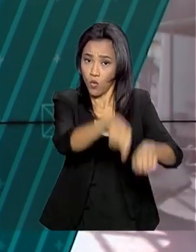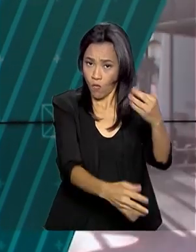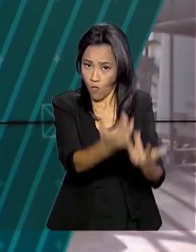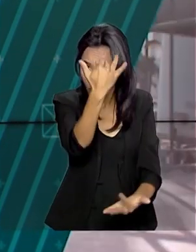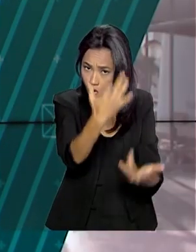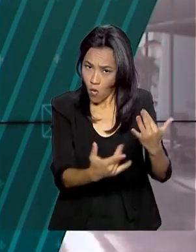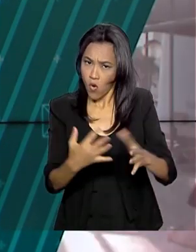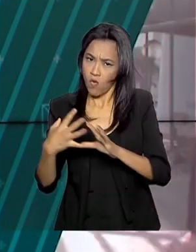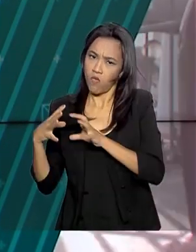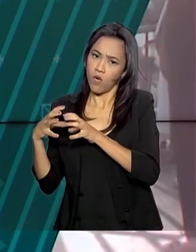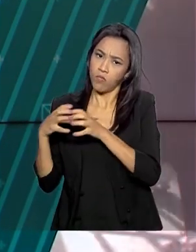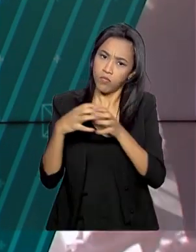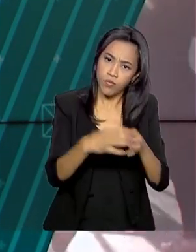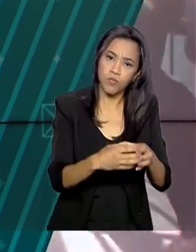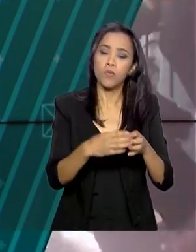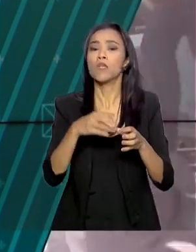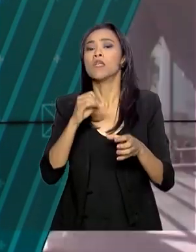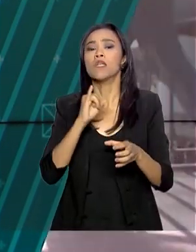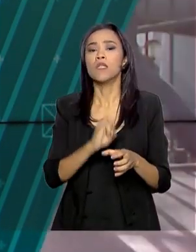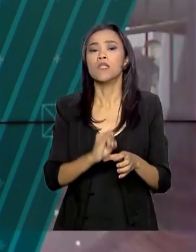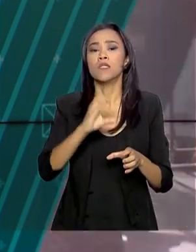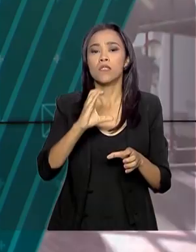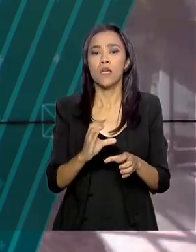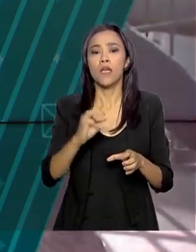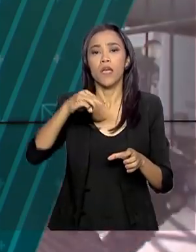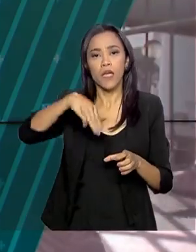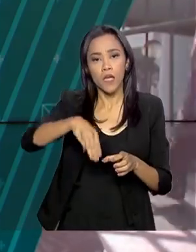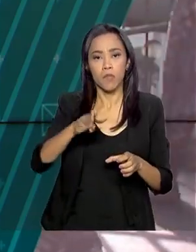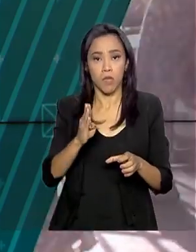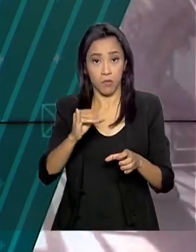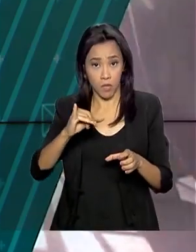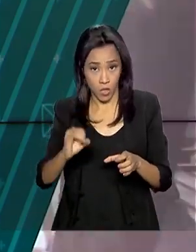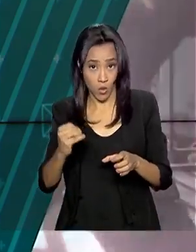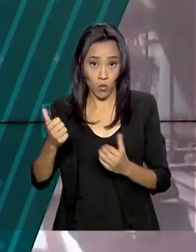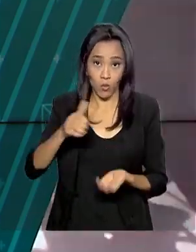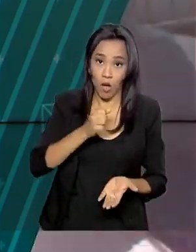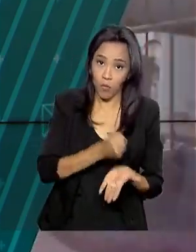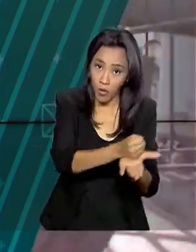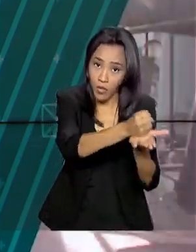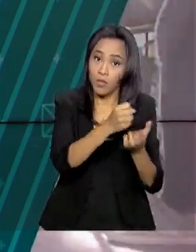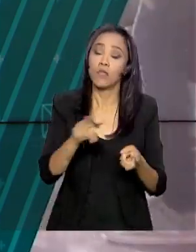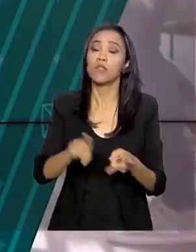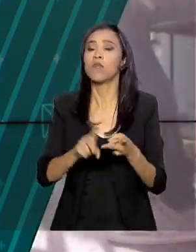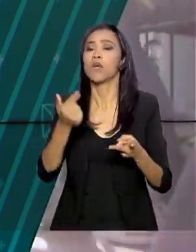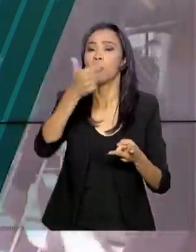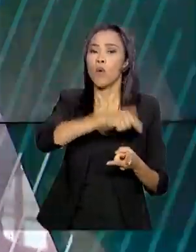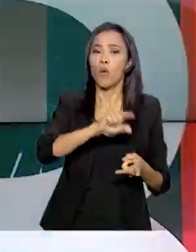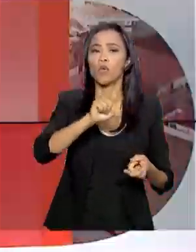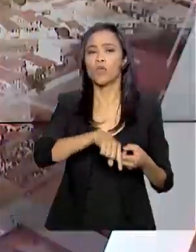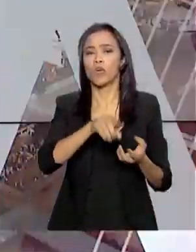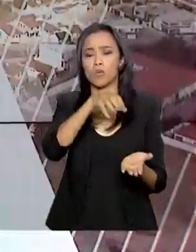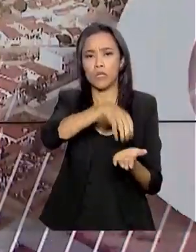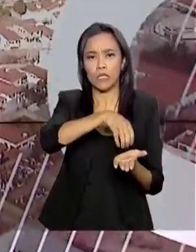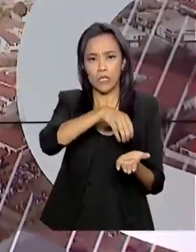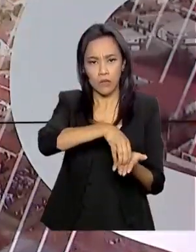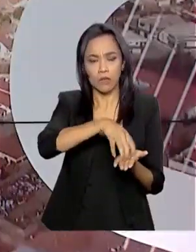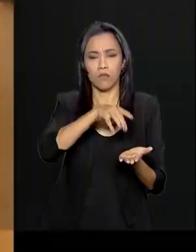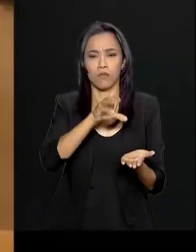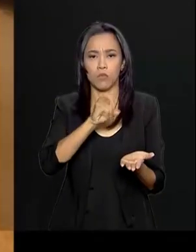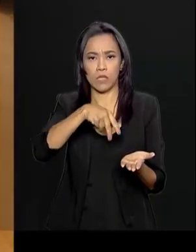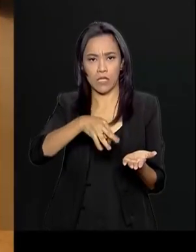intensificadas pelo Instituto Chico Mendes de Conservação da Biodiversidade e também pelo Centro Nacional de Combate a Incêndios Florestais.